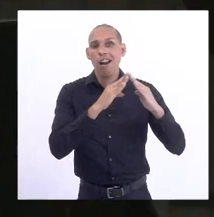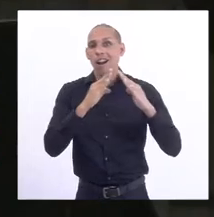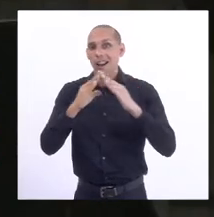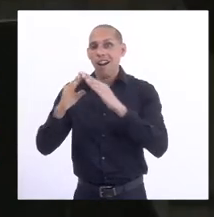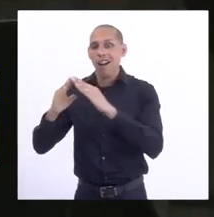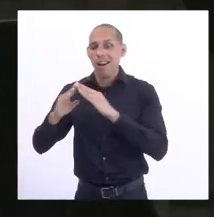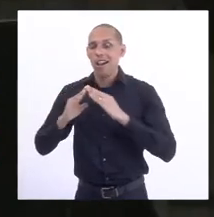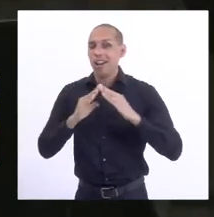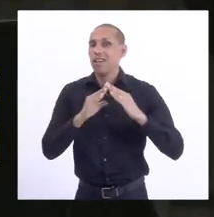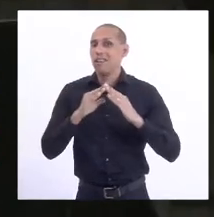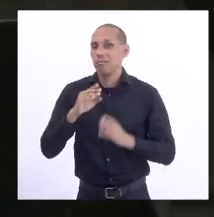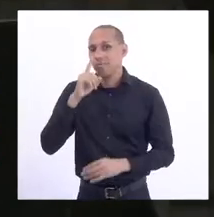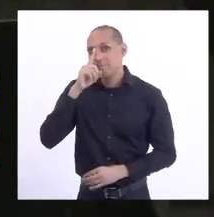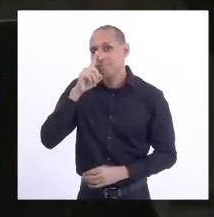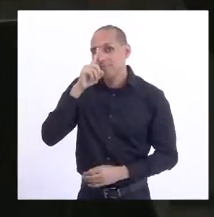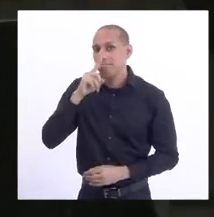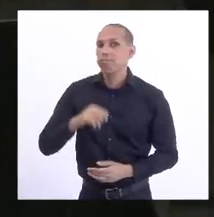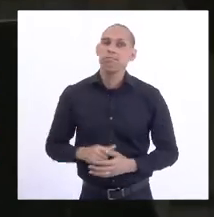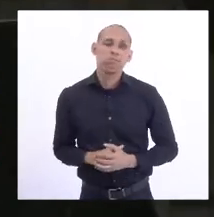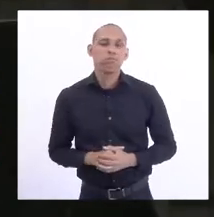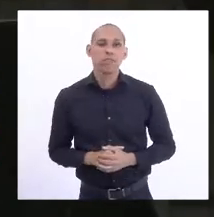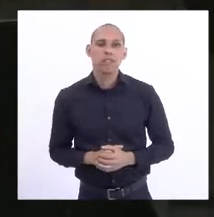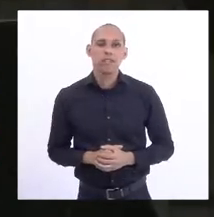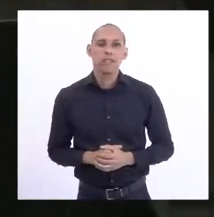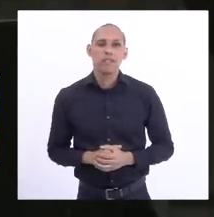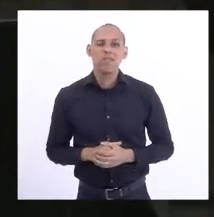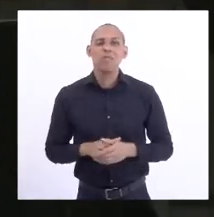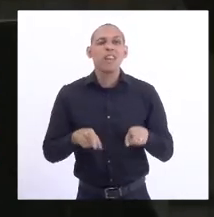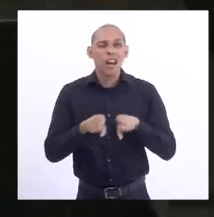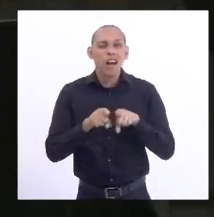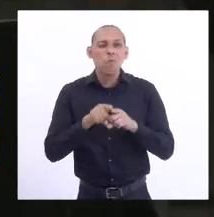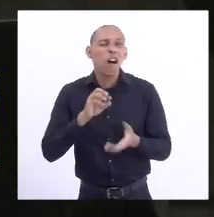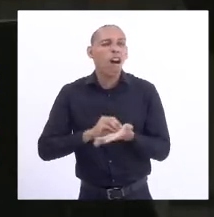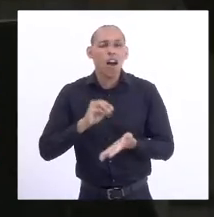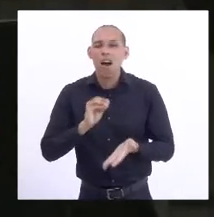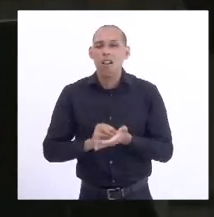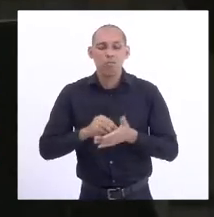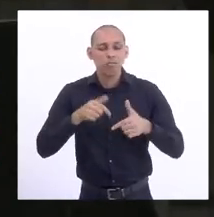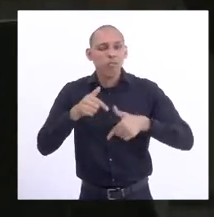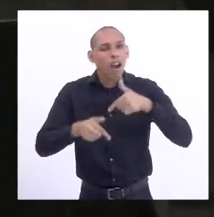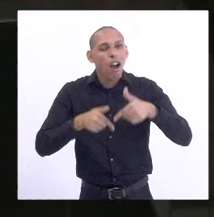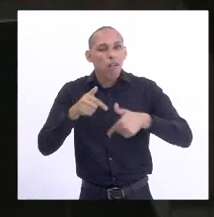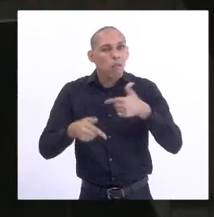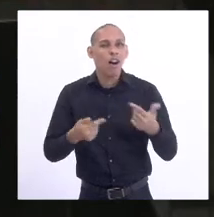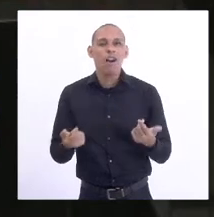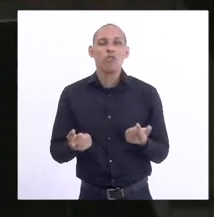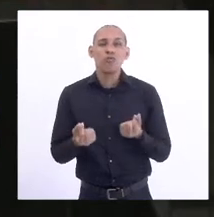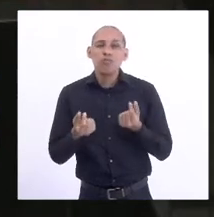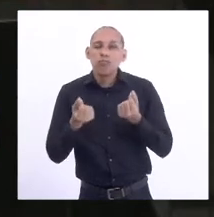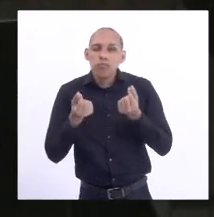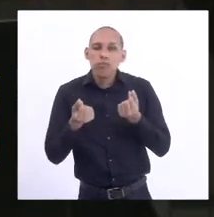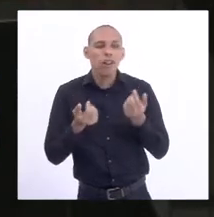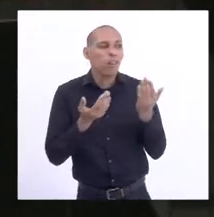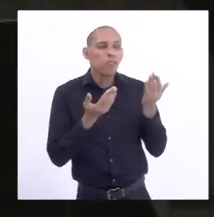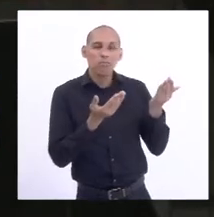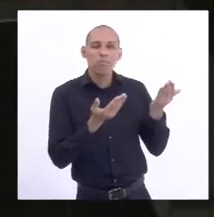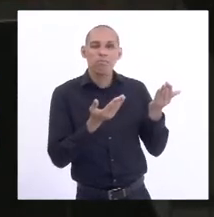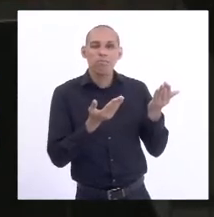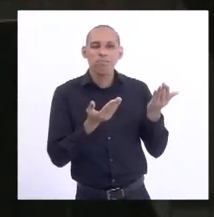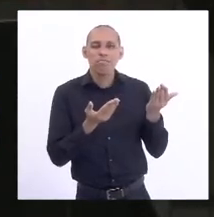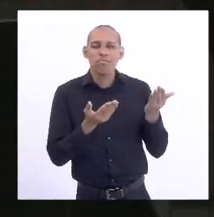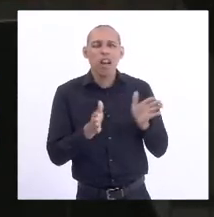E a falta de emprego, a falta de renda, o estado de